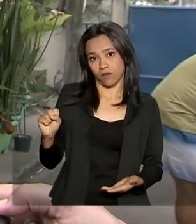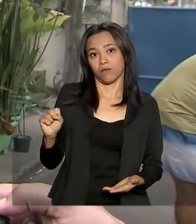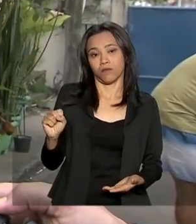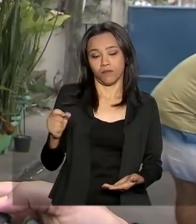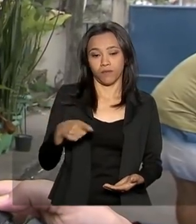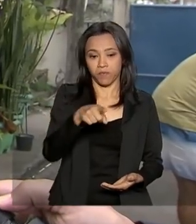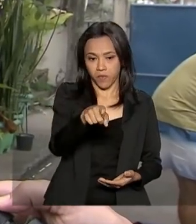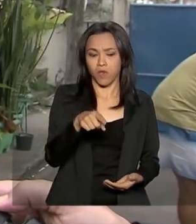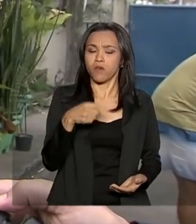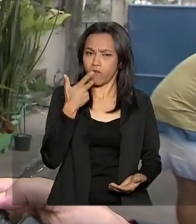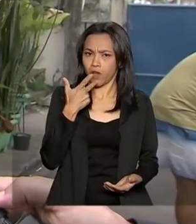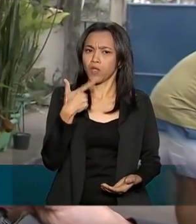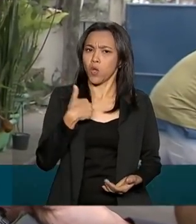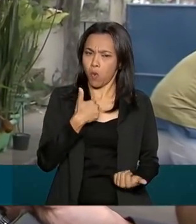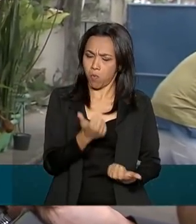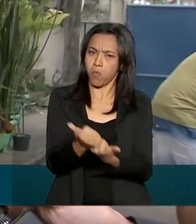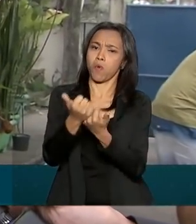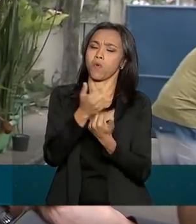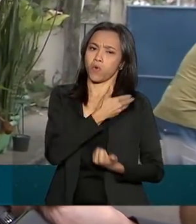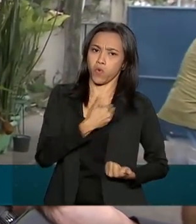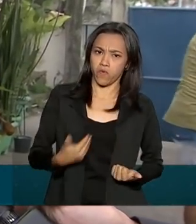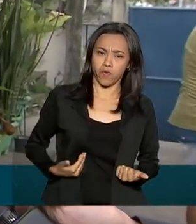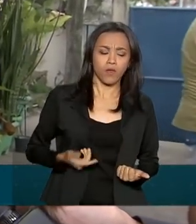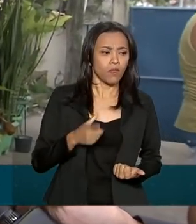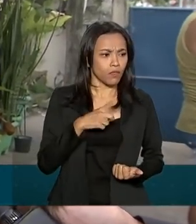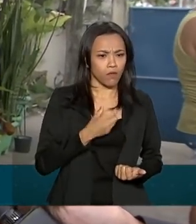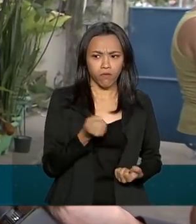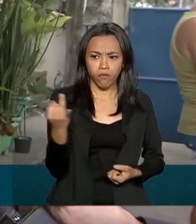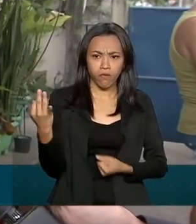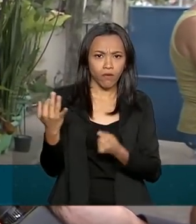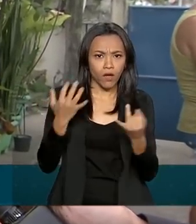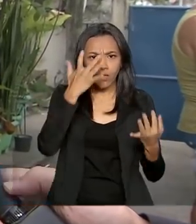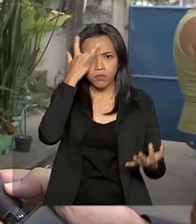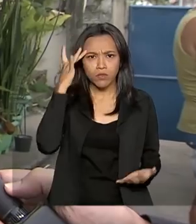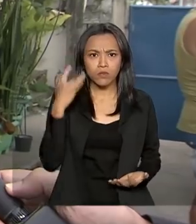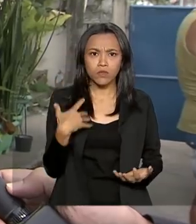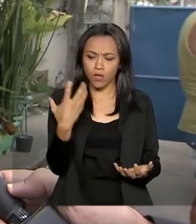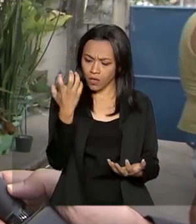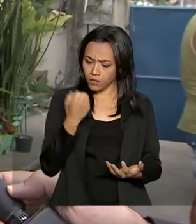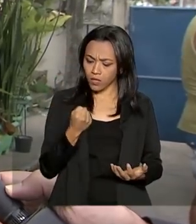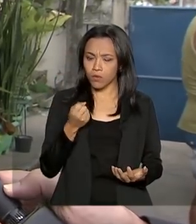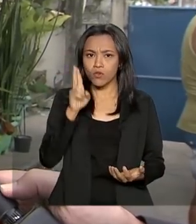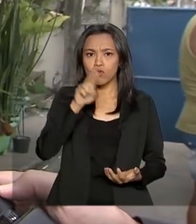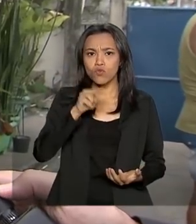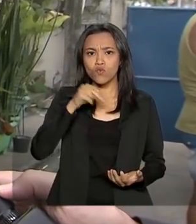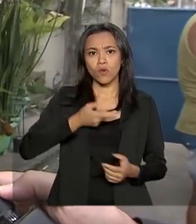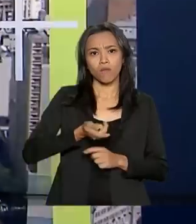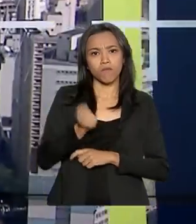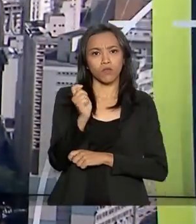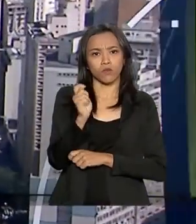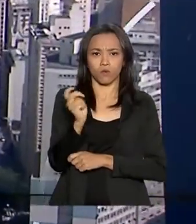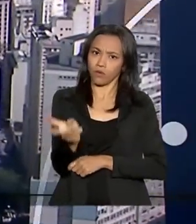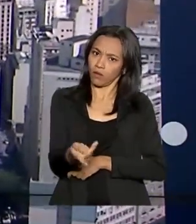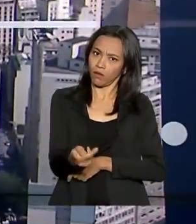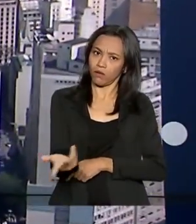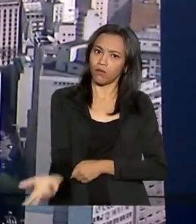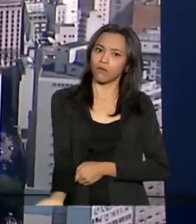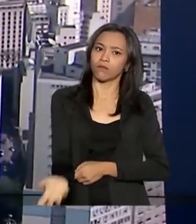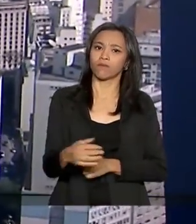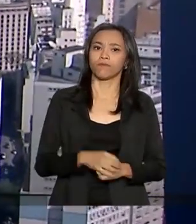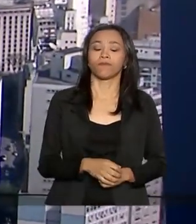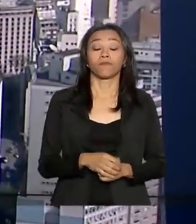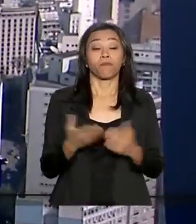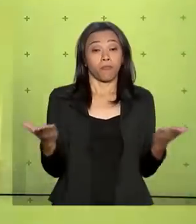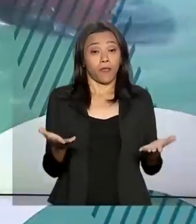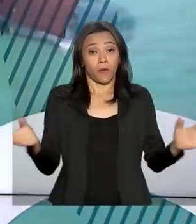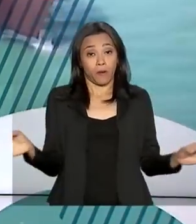Eu apoio o governo. Tem uma porção de gente que recebe defesa que nunca foi ao mar. Isso está errado. E o